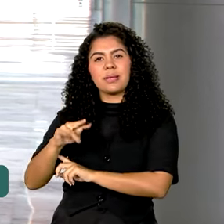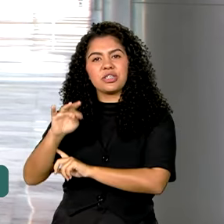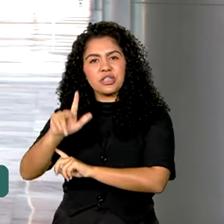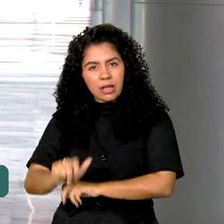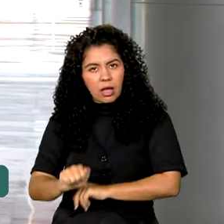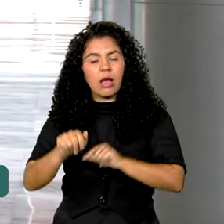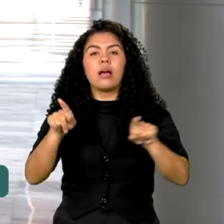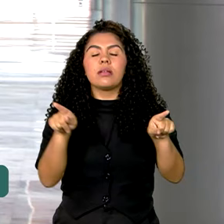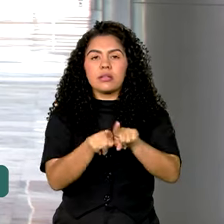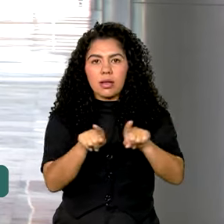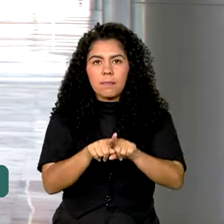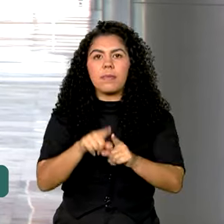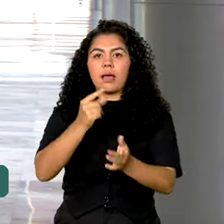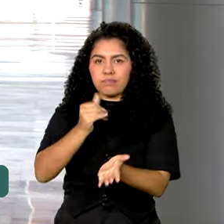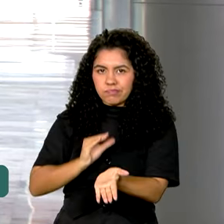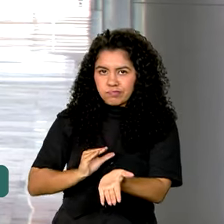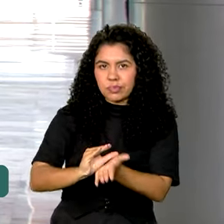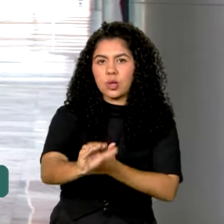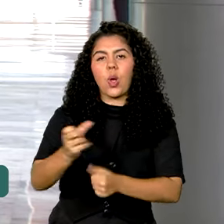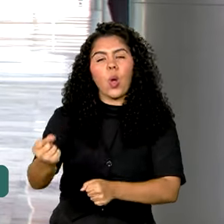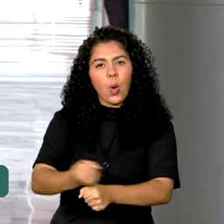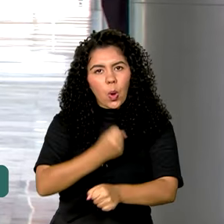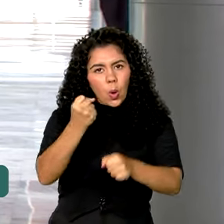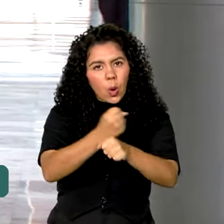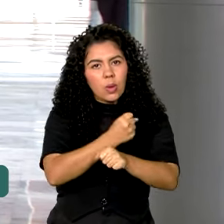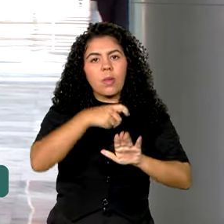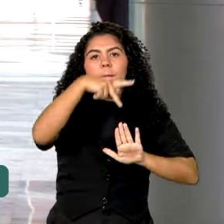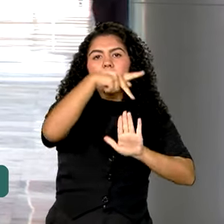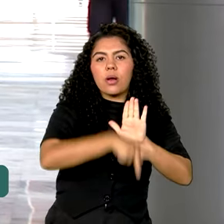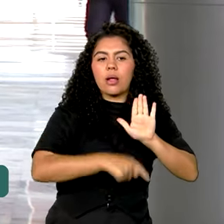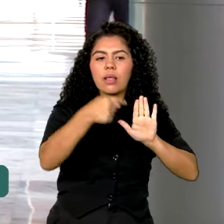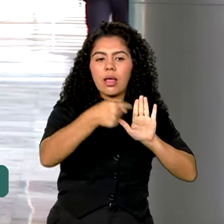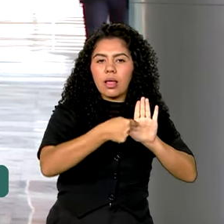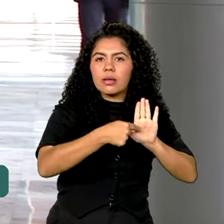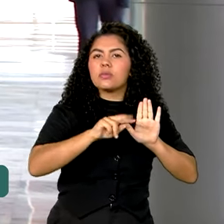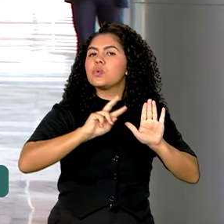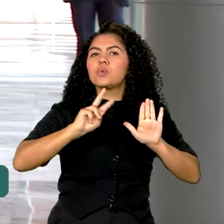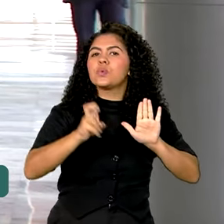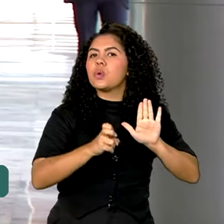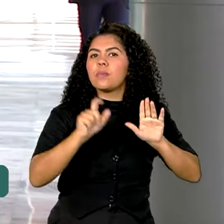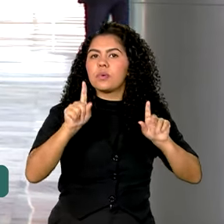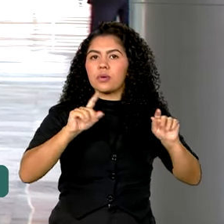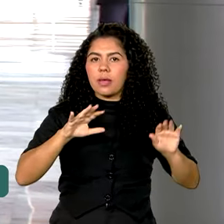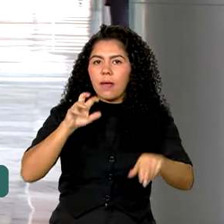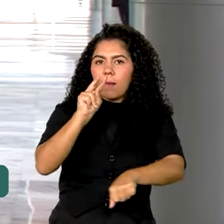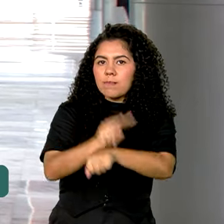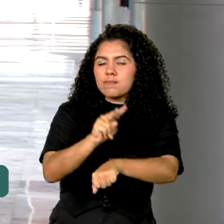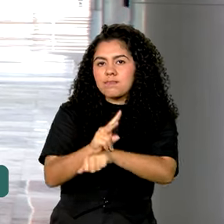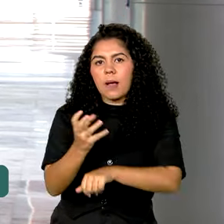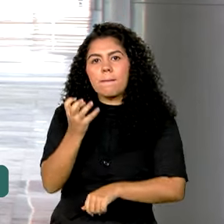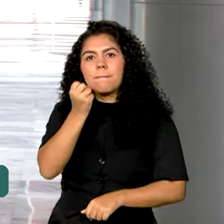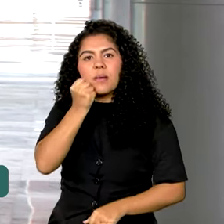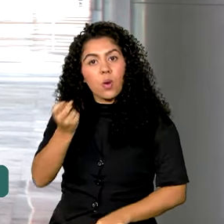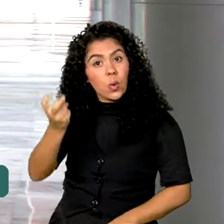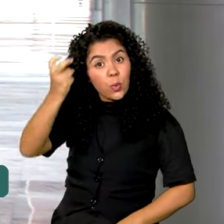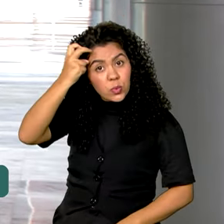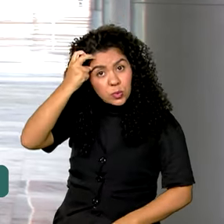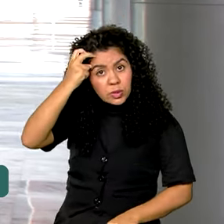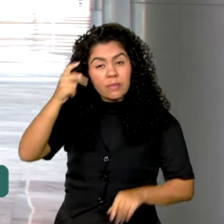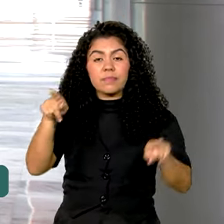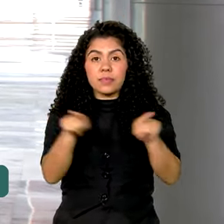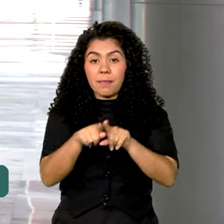milhões serão investidos em obras e projetos voltados para a preservação do patrimônio cultural. No setor de